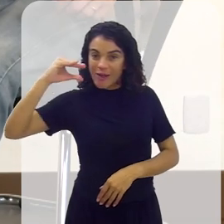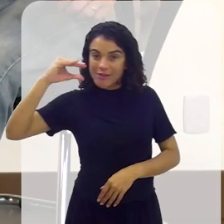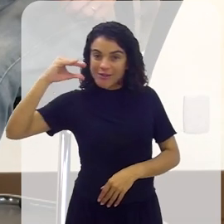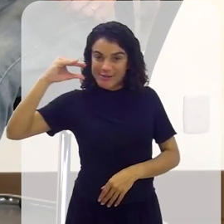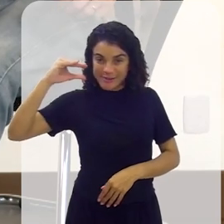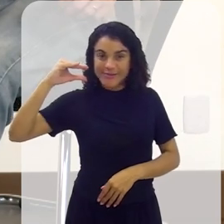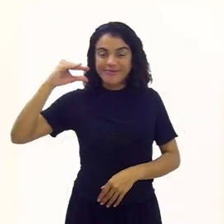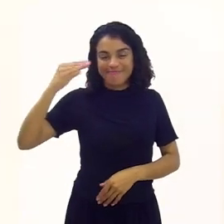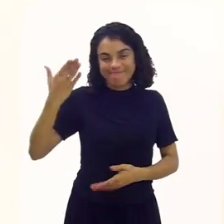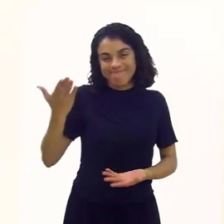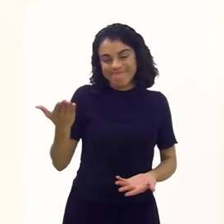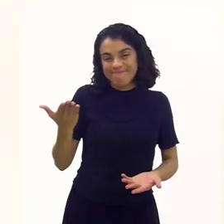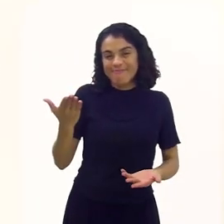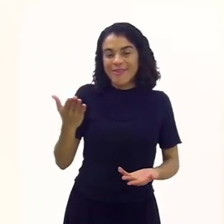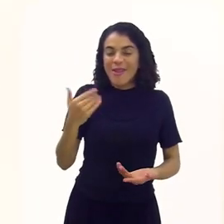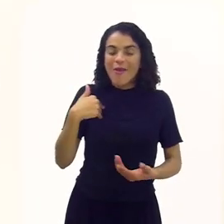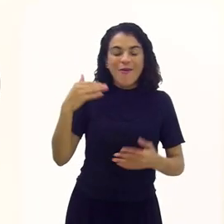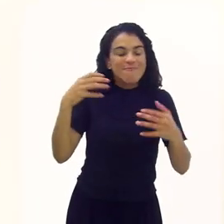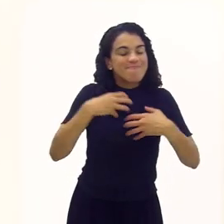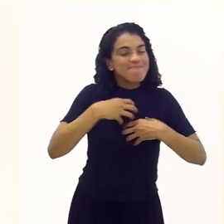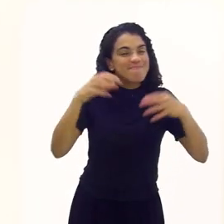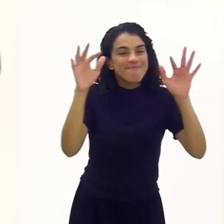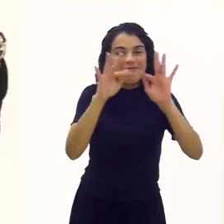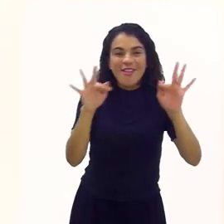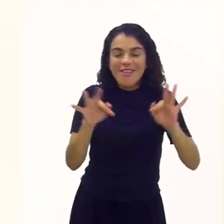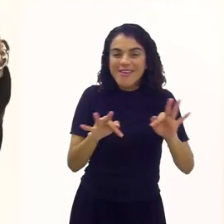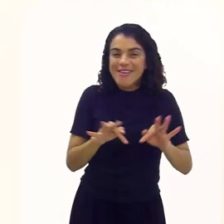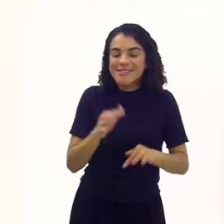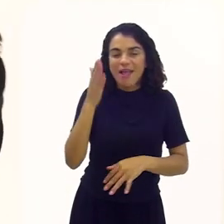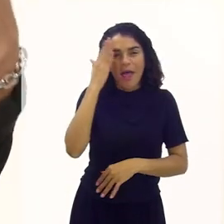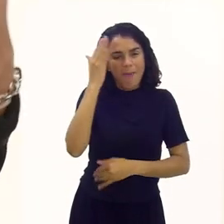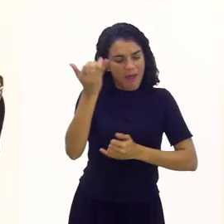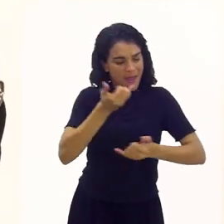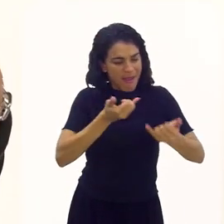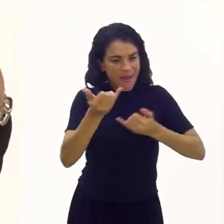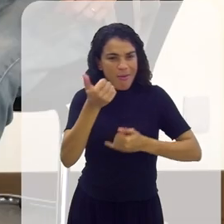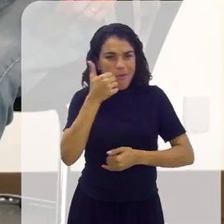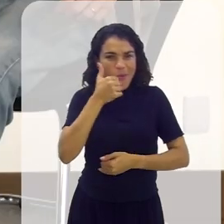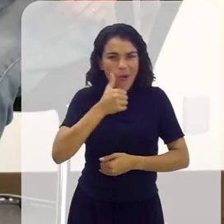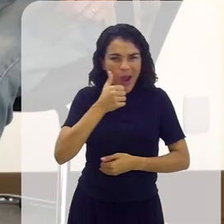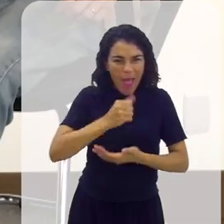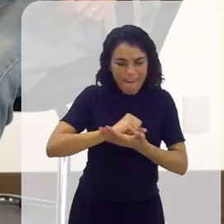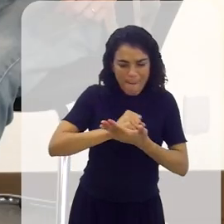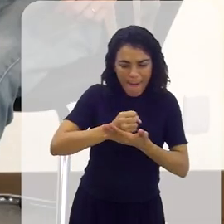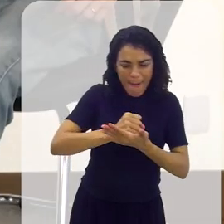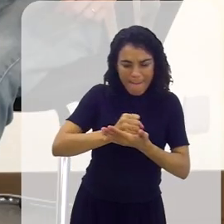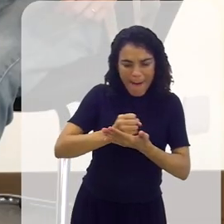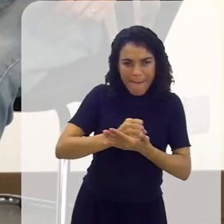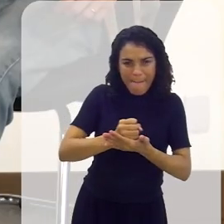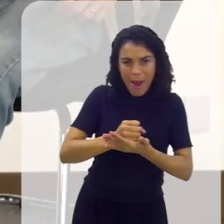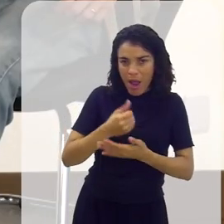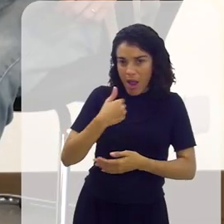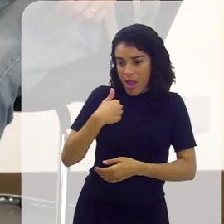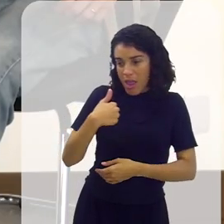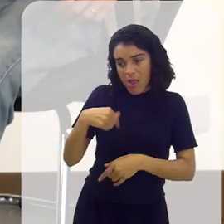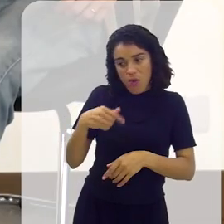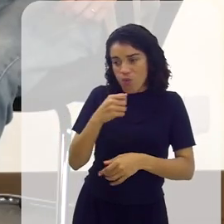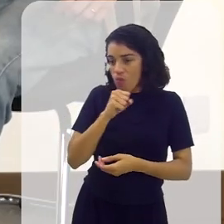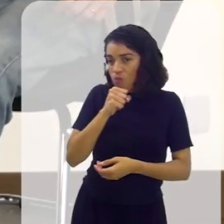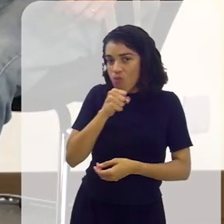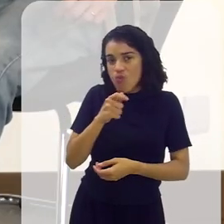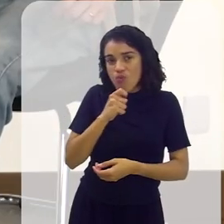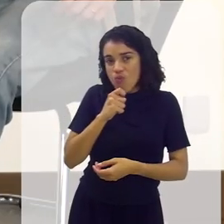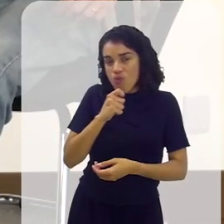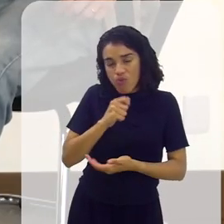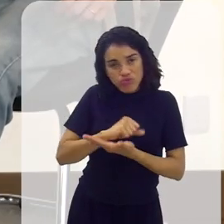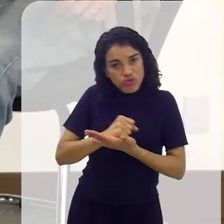adolescente. Fiquei muito feliz com essa coisa de saber que as mulheres jogam games. Não sei se é porque eu não jogo, eu não sabia que